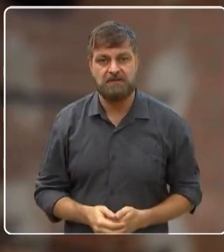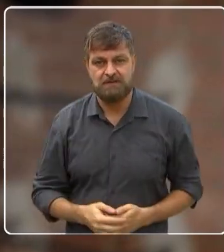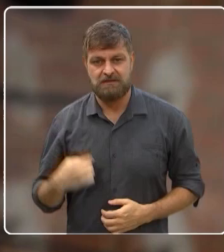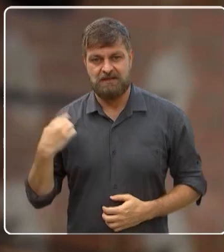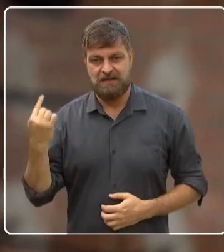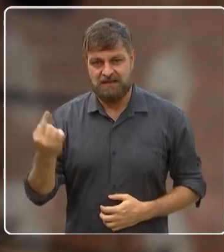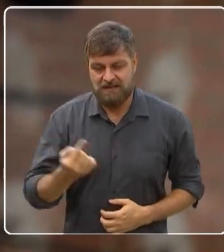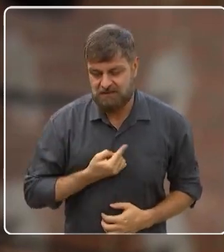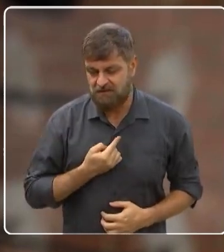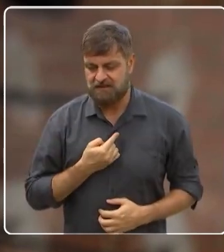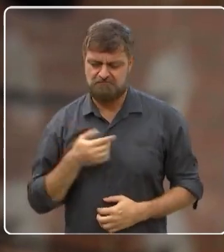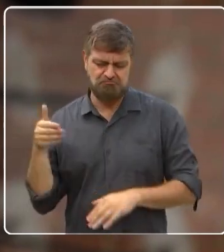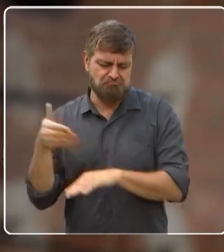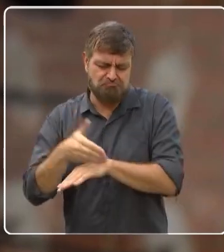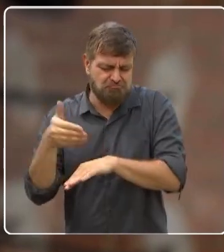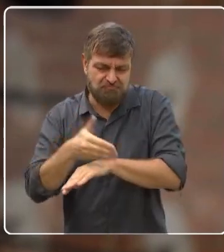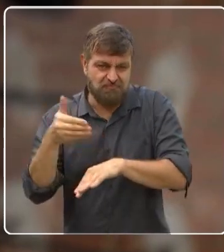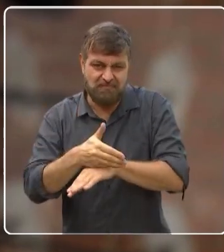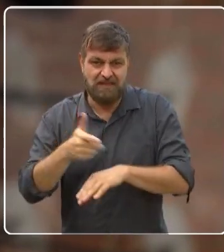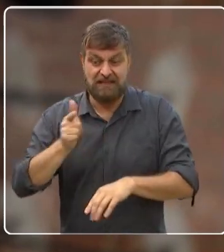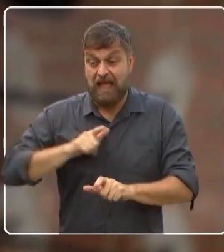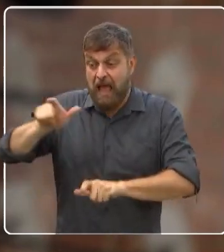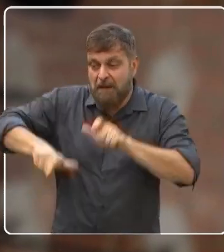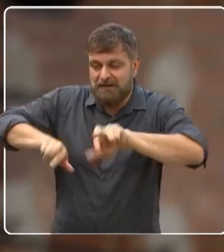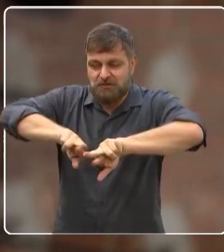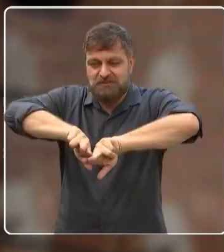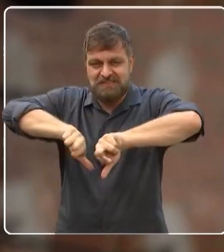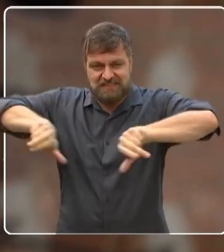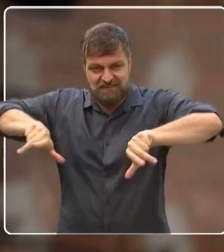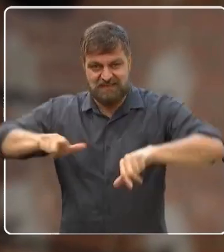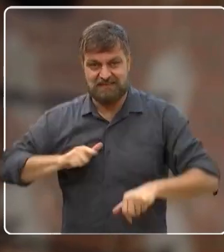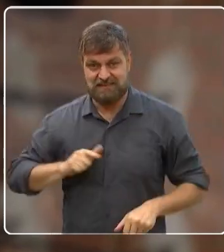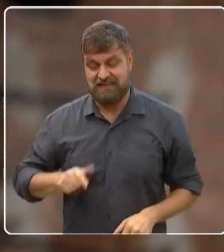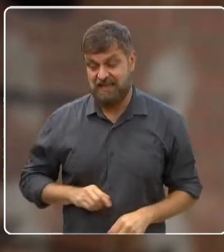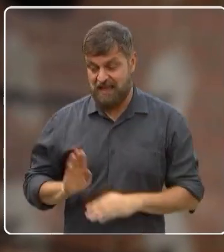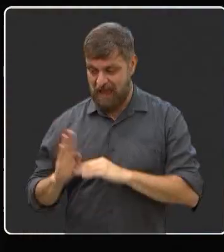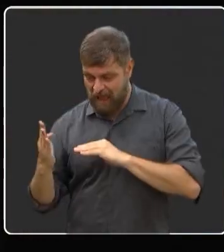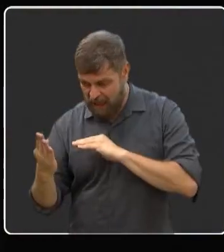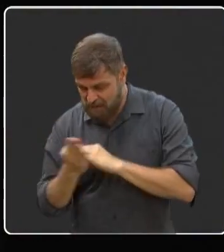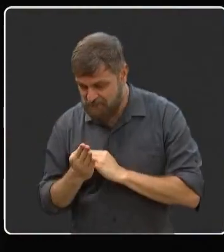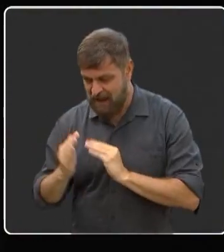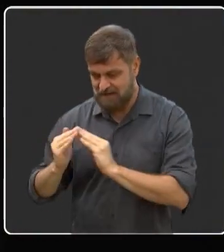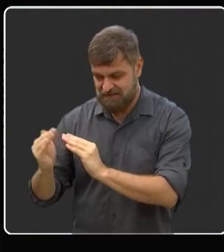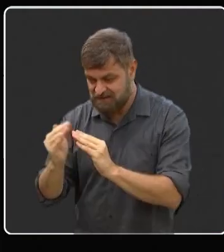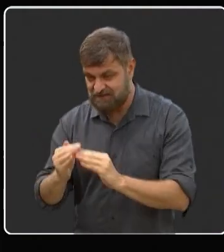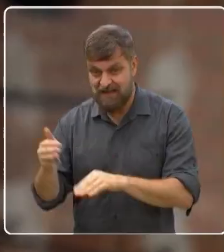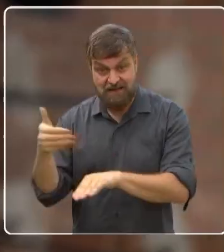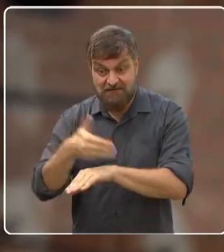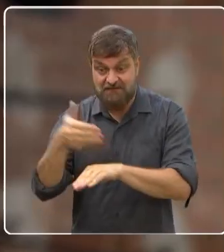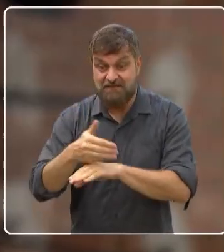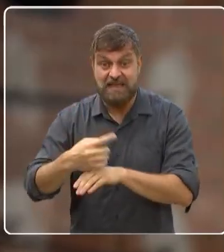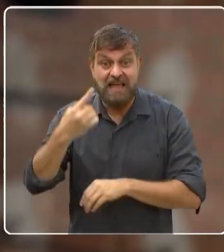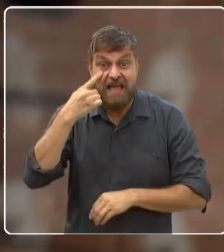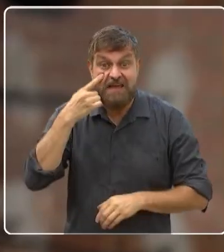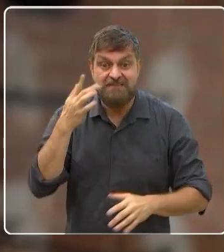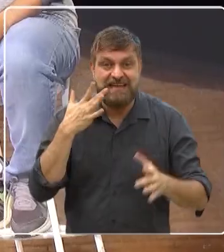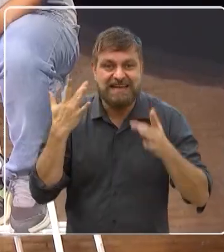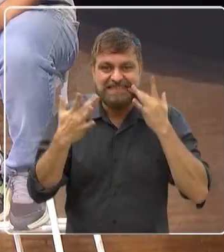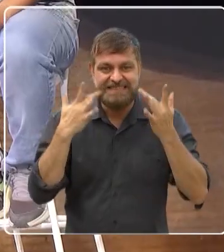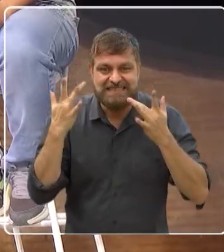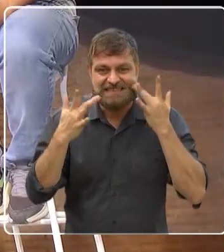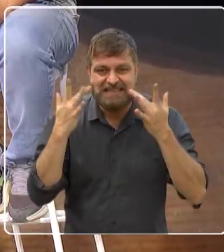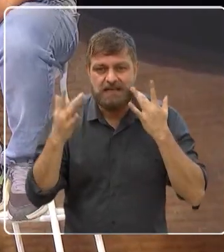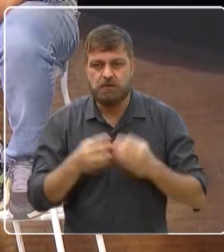nós recebemos aqui várias pessoas, né? O público aqui do Parque Santa Bárbara, pra achar os nossos espetáculos aqui na Cia Santa.